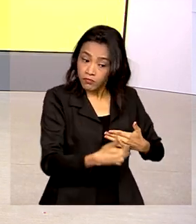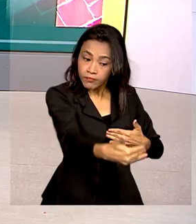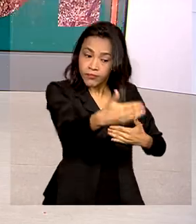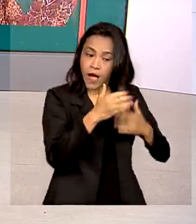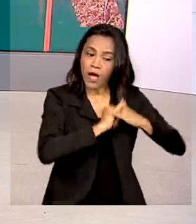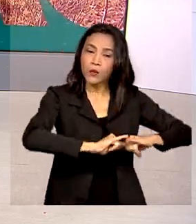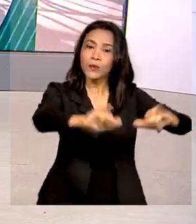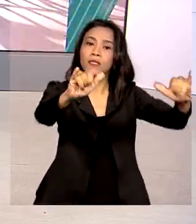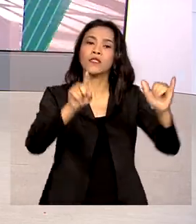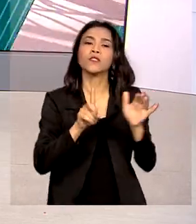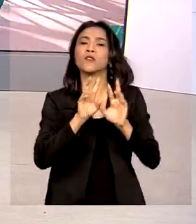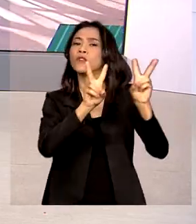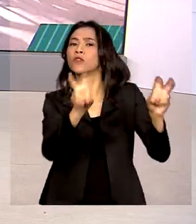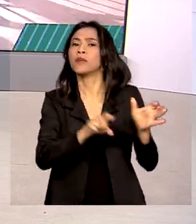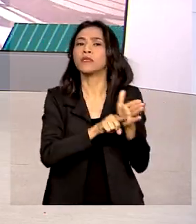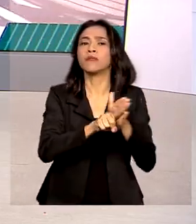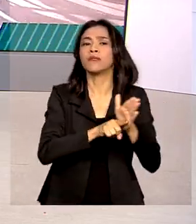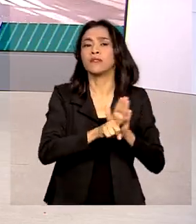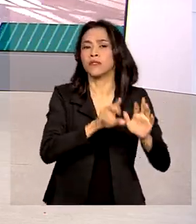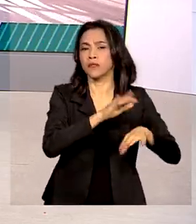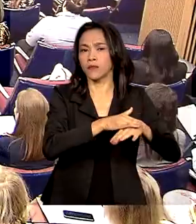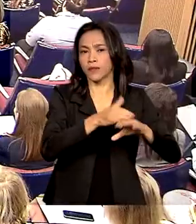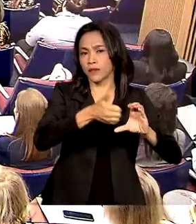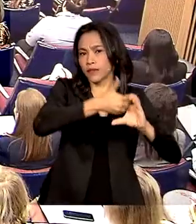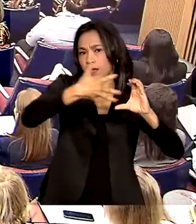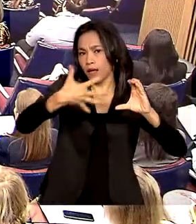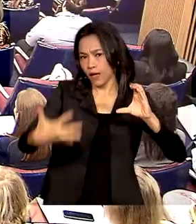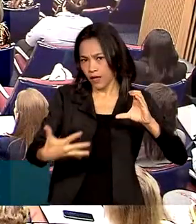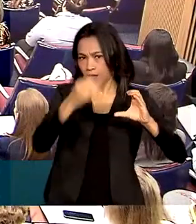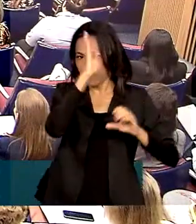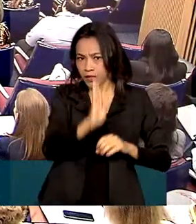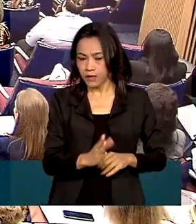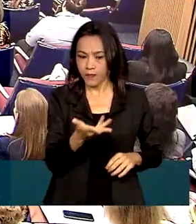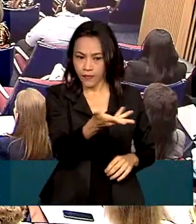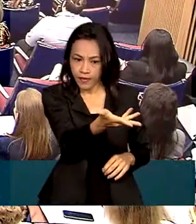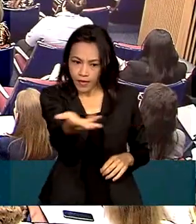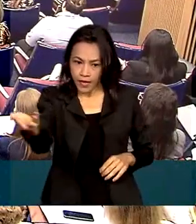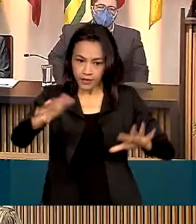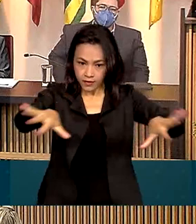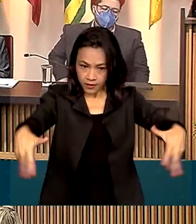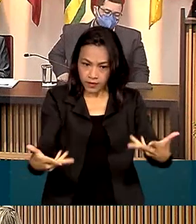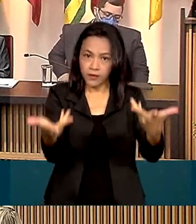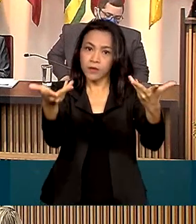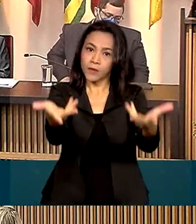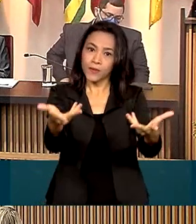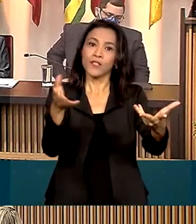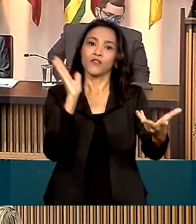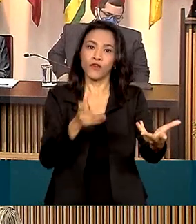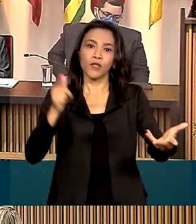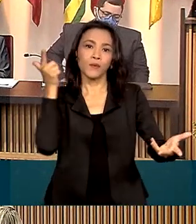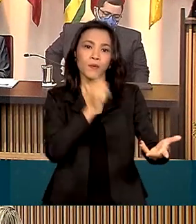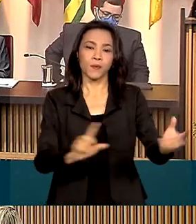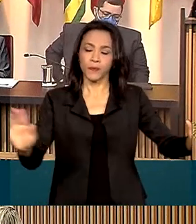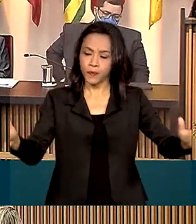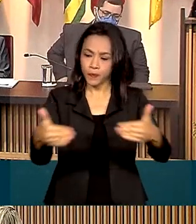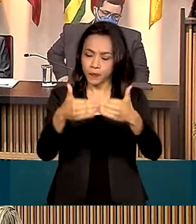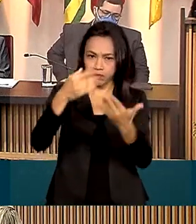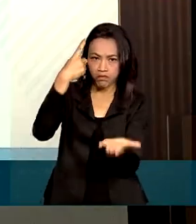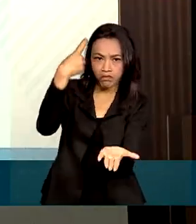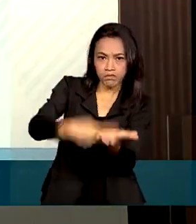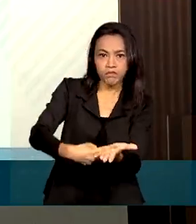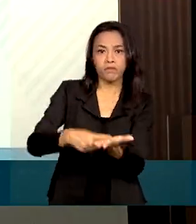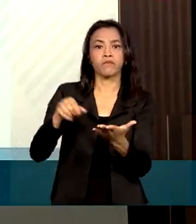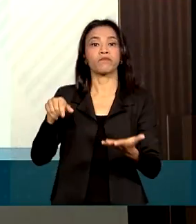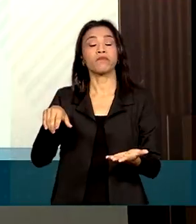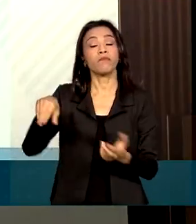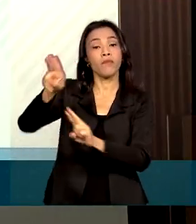censo sobre doenças raras no país. Durante a cerimônia, foi fechada uma parceria com a Universidade de Brasília